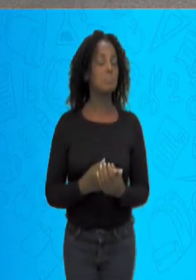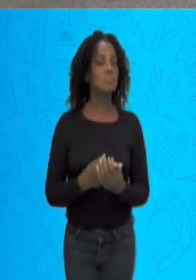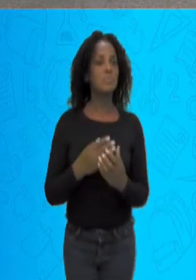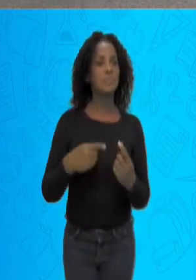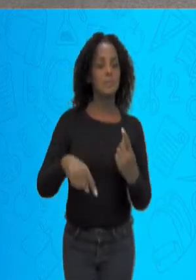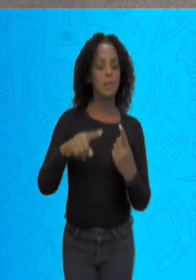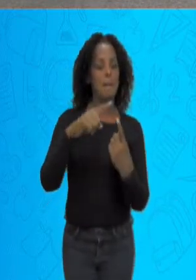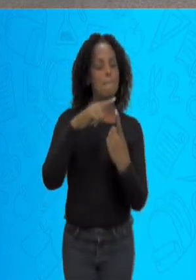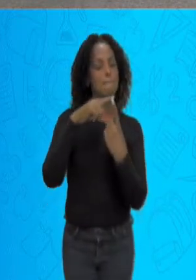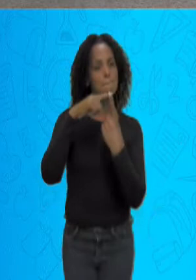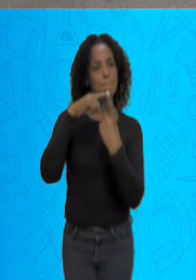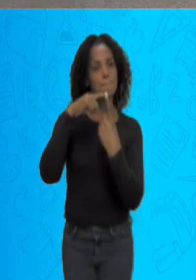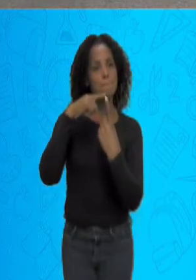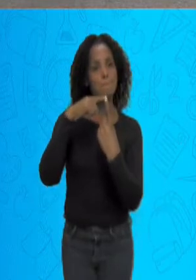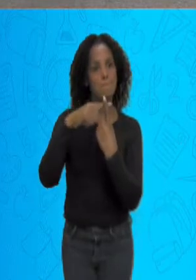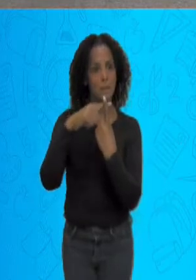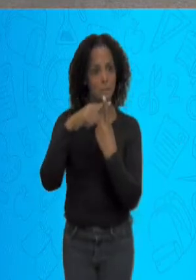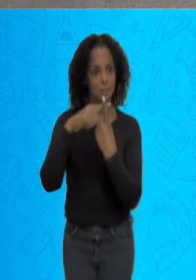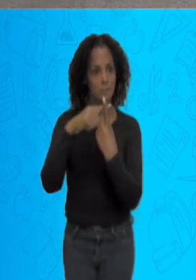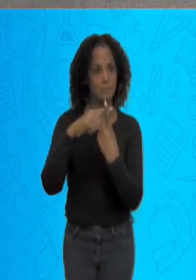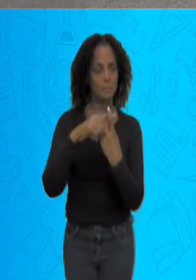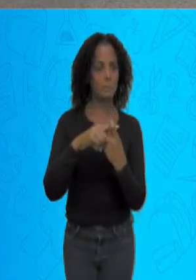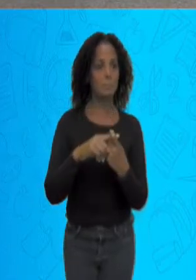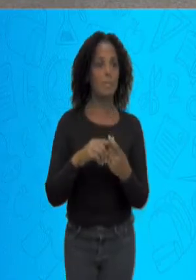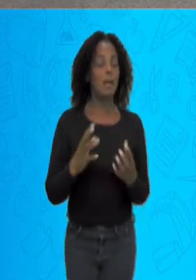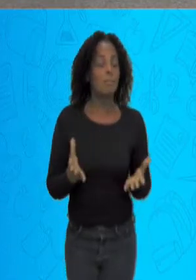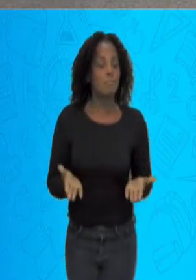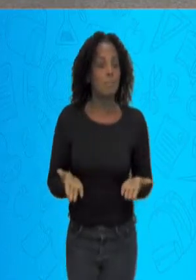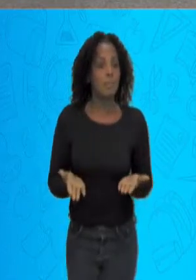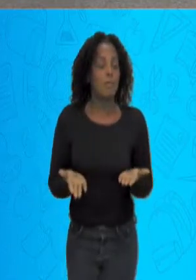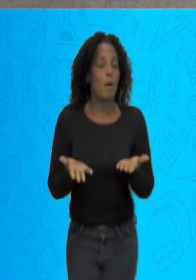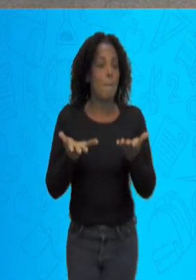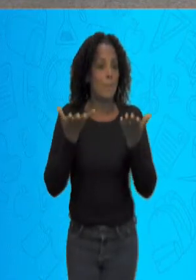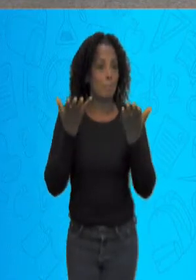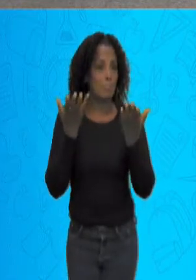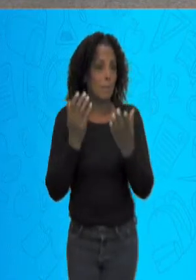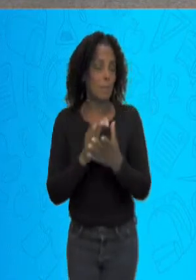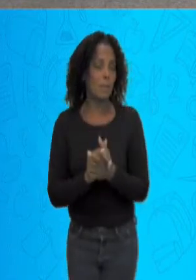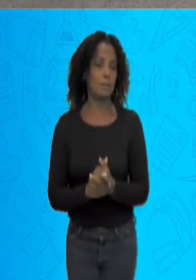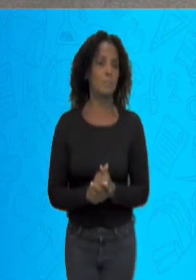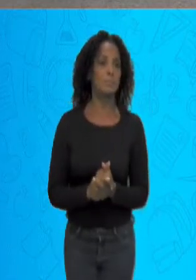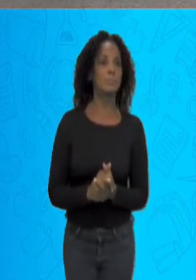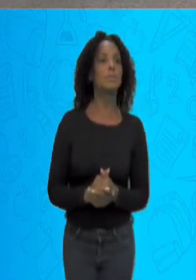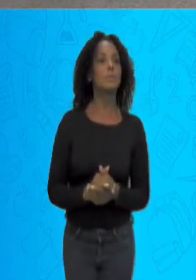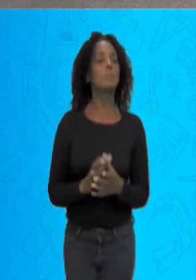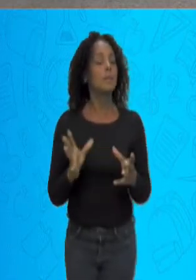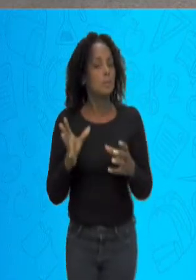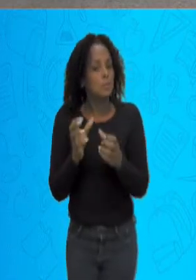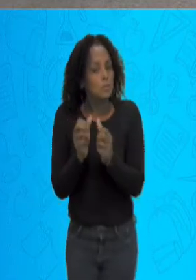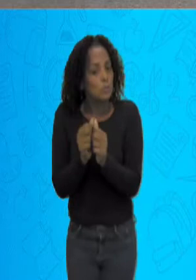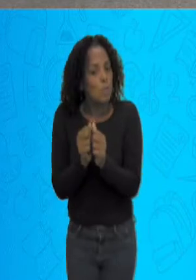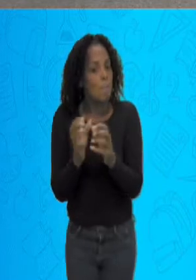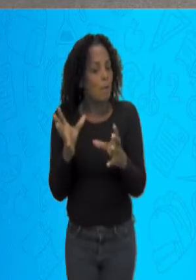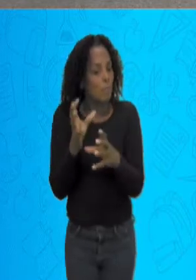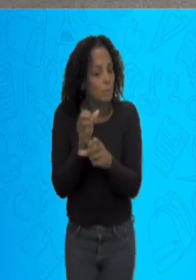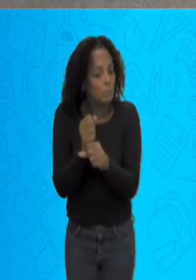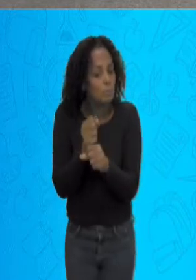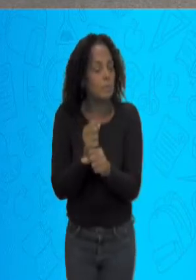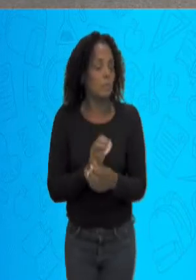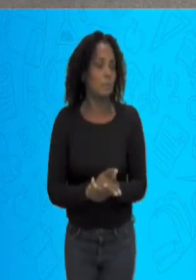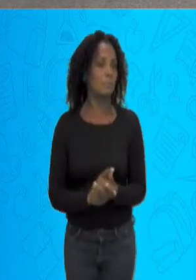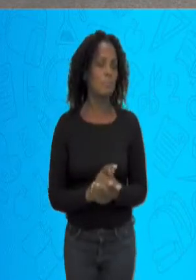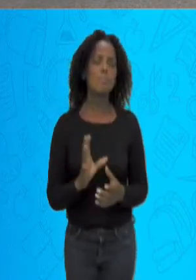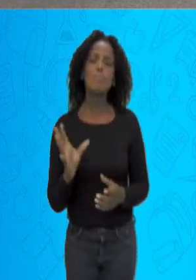aqui significa o quê? Mais, que vai acrescentar, somar, não é isso? Quantos